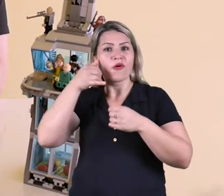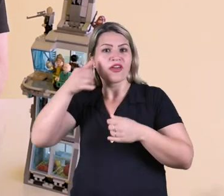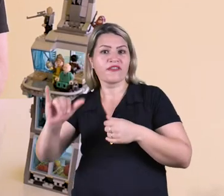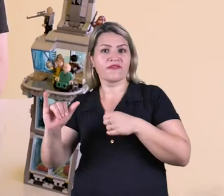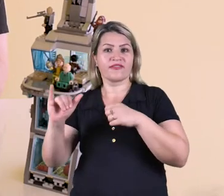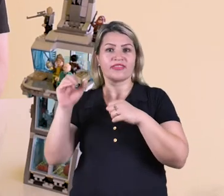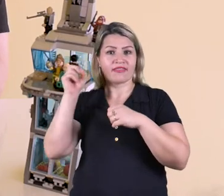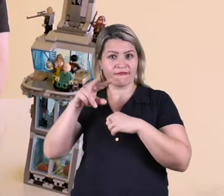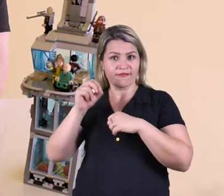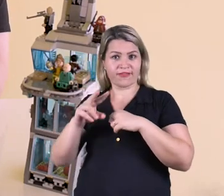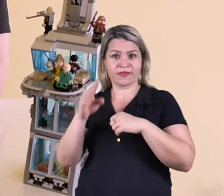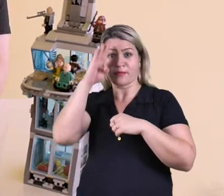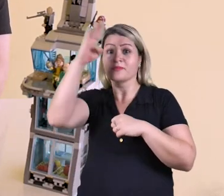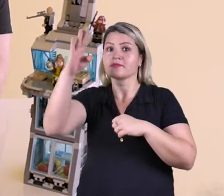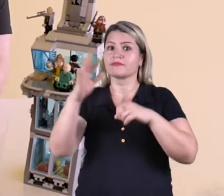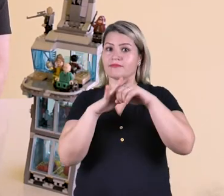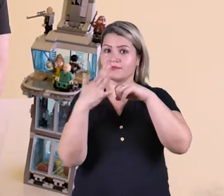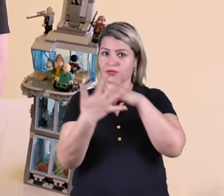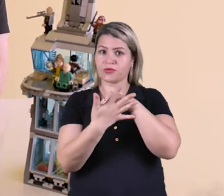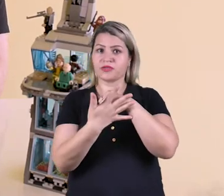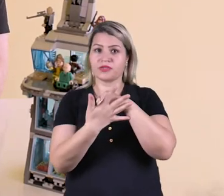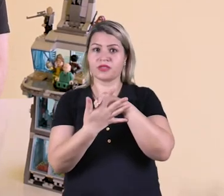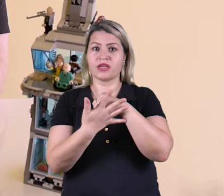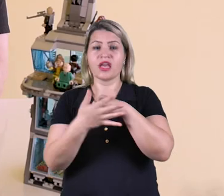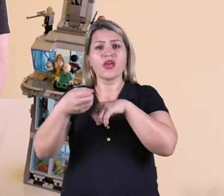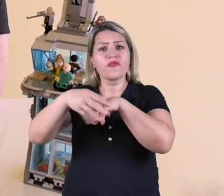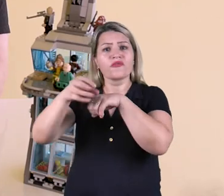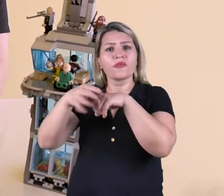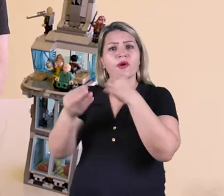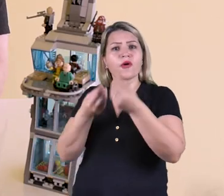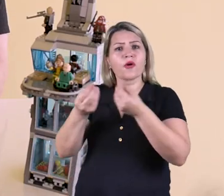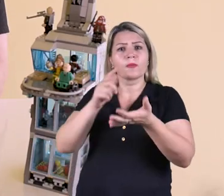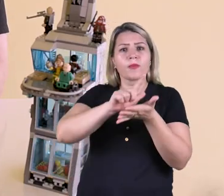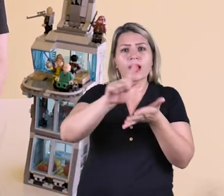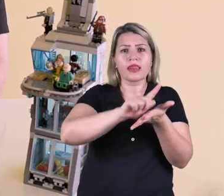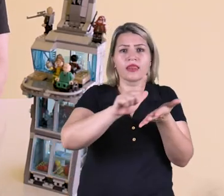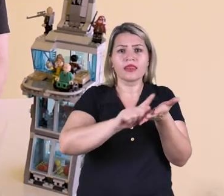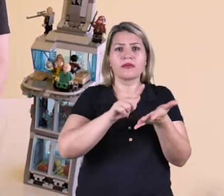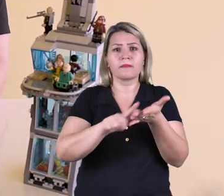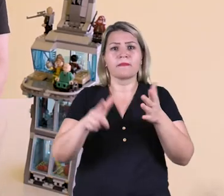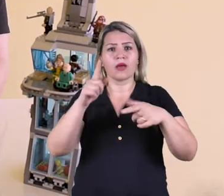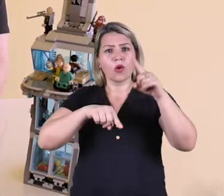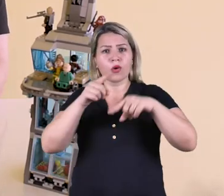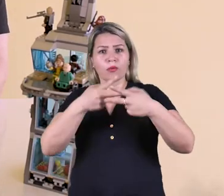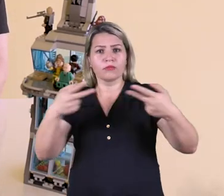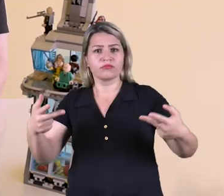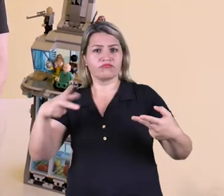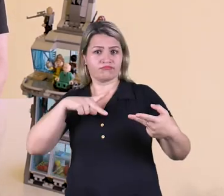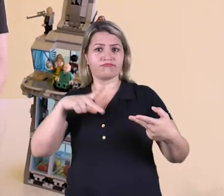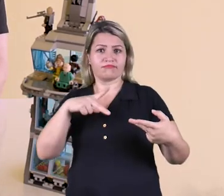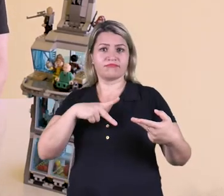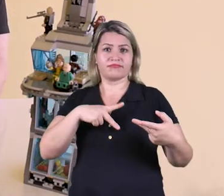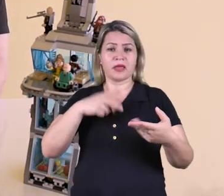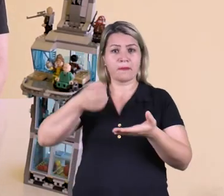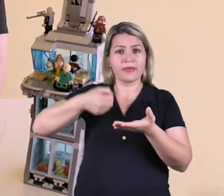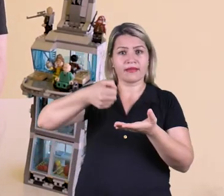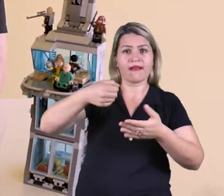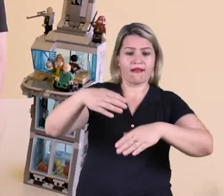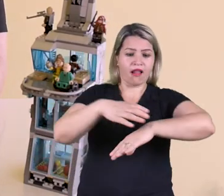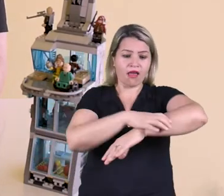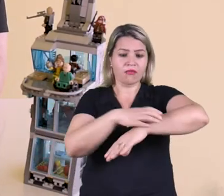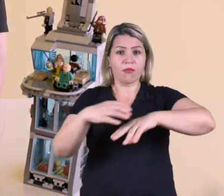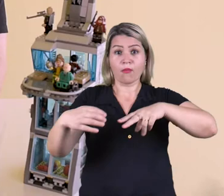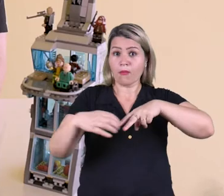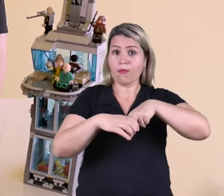principalmente Corona. São informações de como você deve limpar objetos de uso pessoal, como bengalas, próteses, órteses, cadeira de rodas.